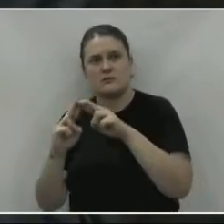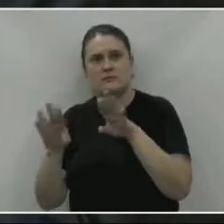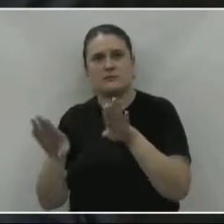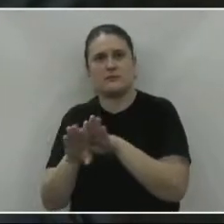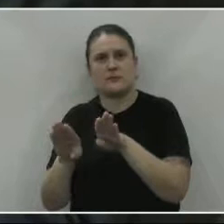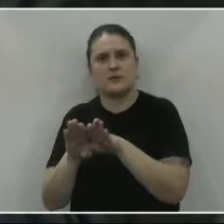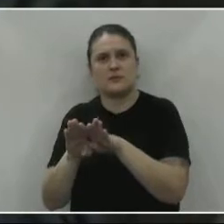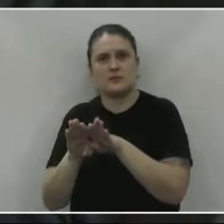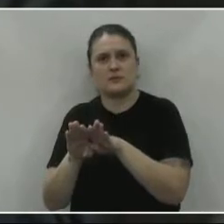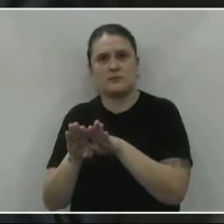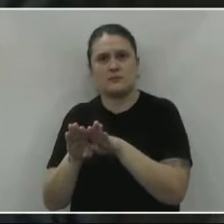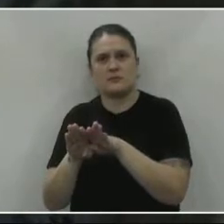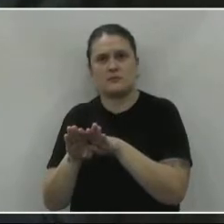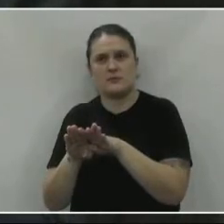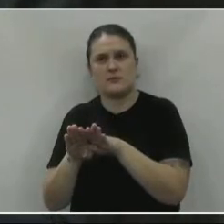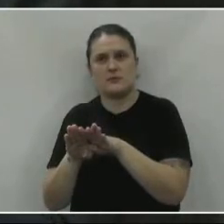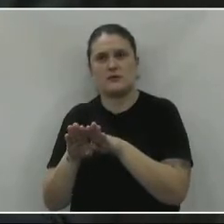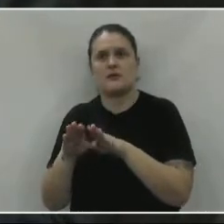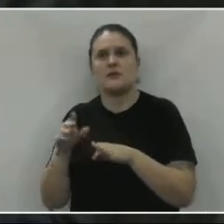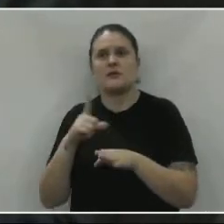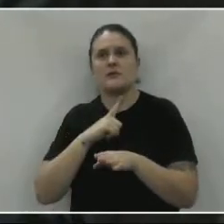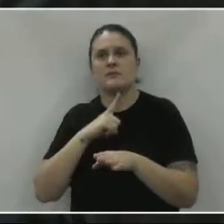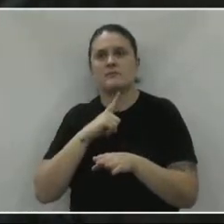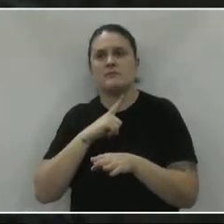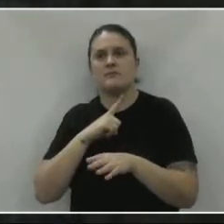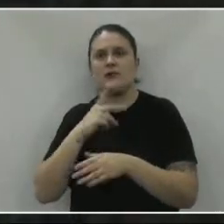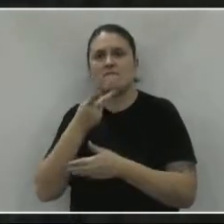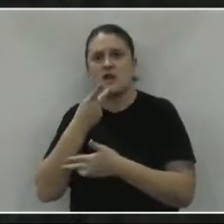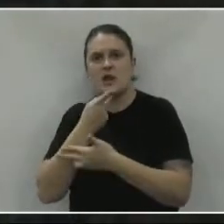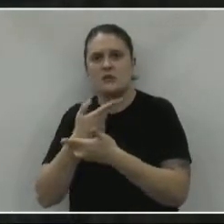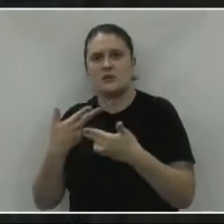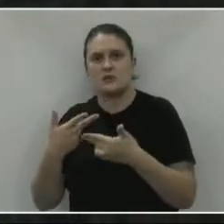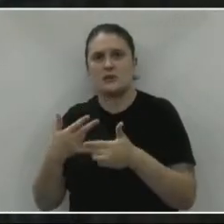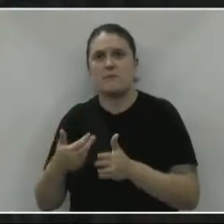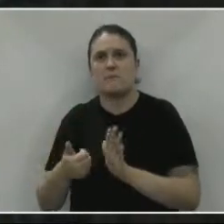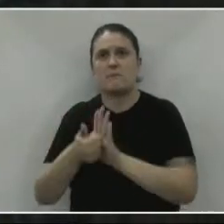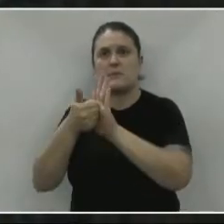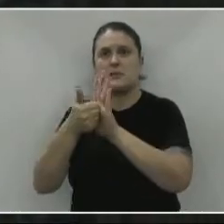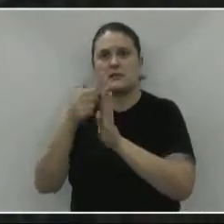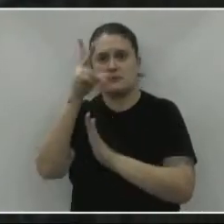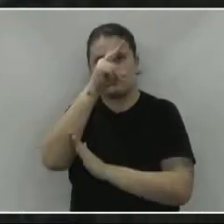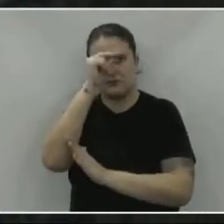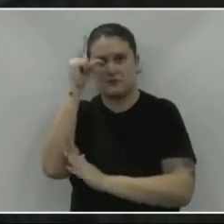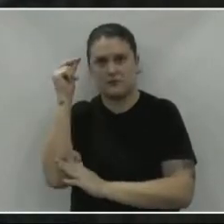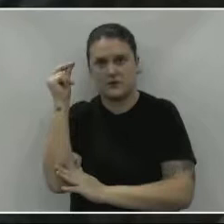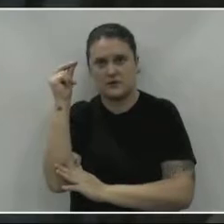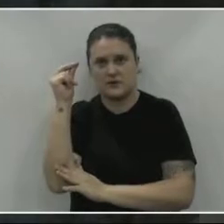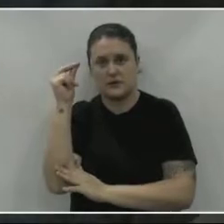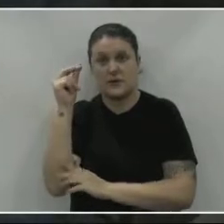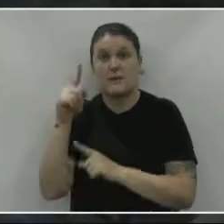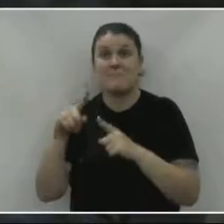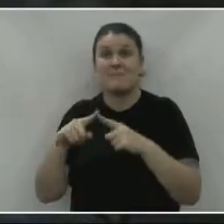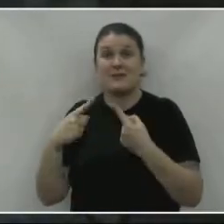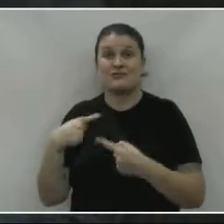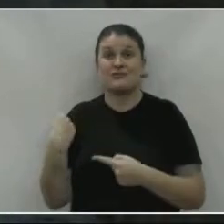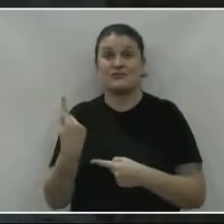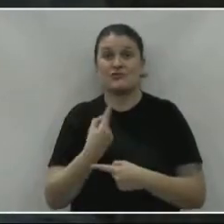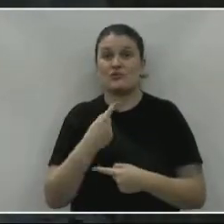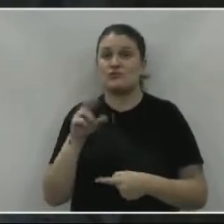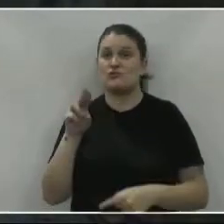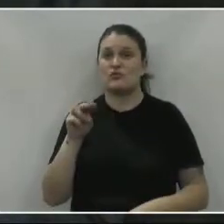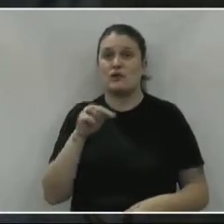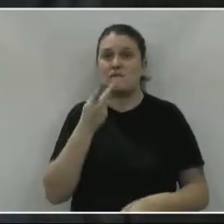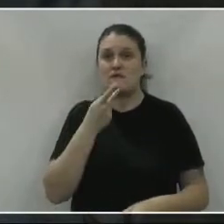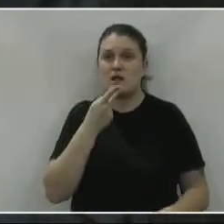estar falando bem do prefeito. Mas nós aqui, em nenhum momento,